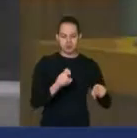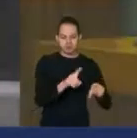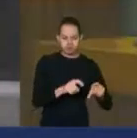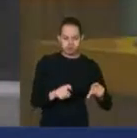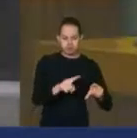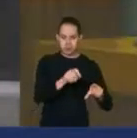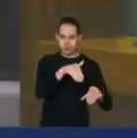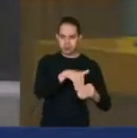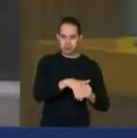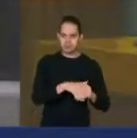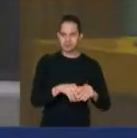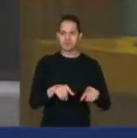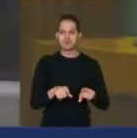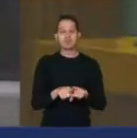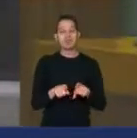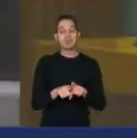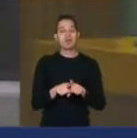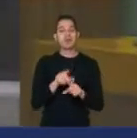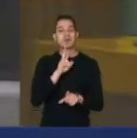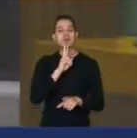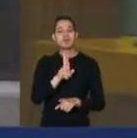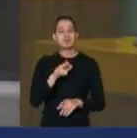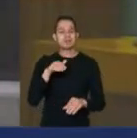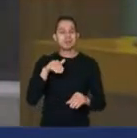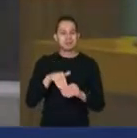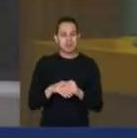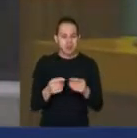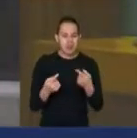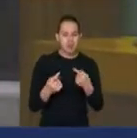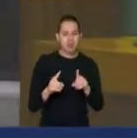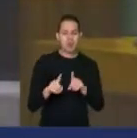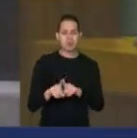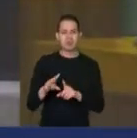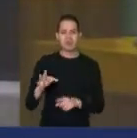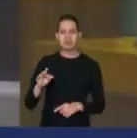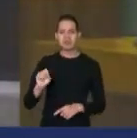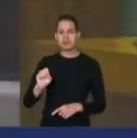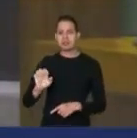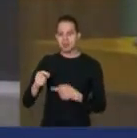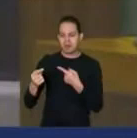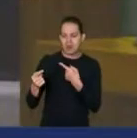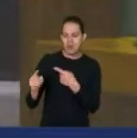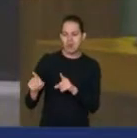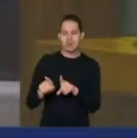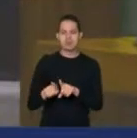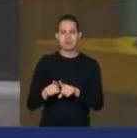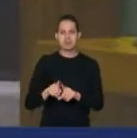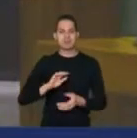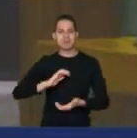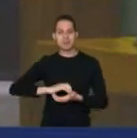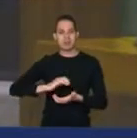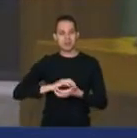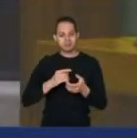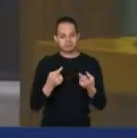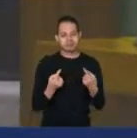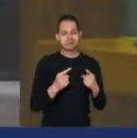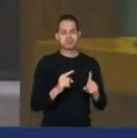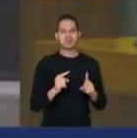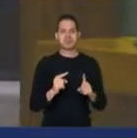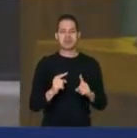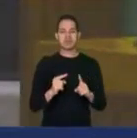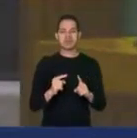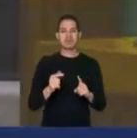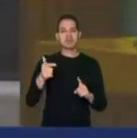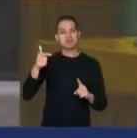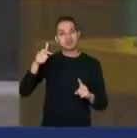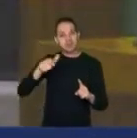contra o resultado das eleições, contra o Tribunal Eleitoral, contra o Supremo Tribunal Federal, mais uma